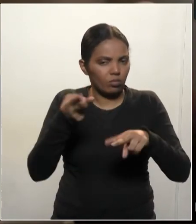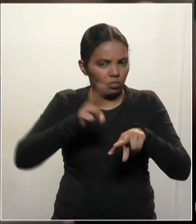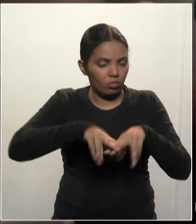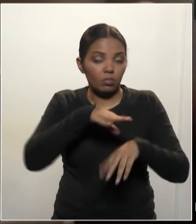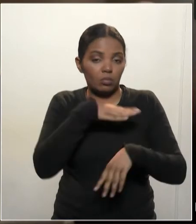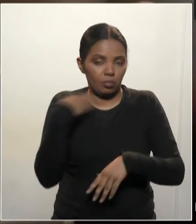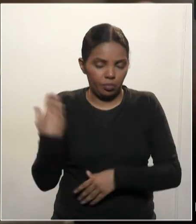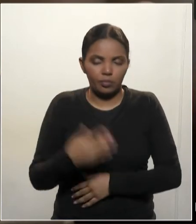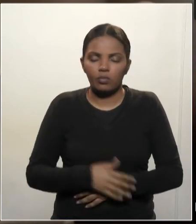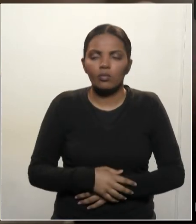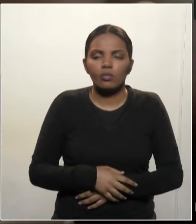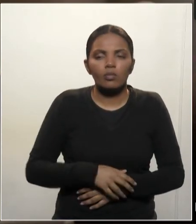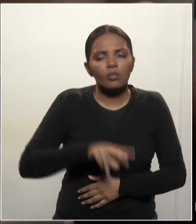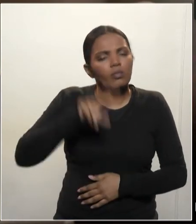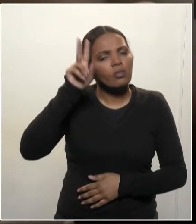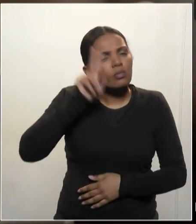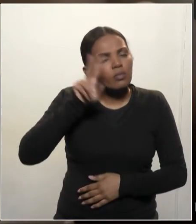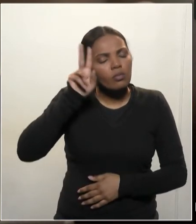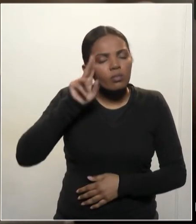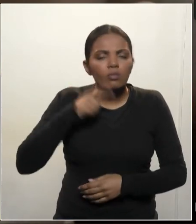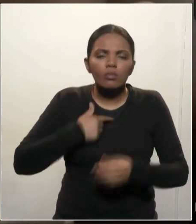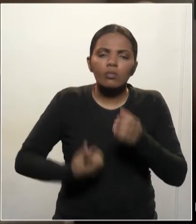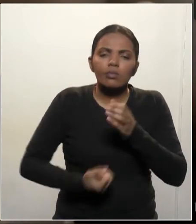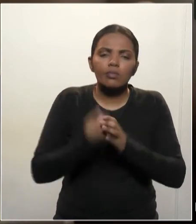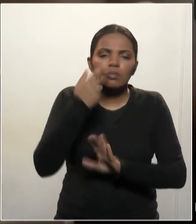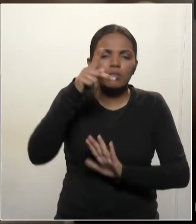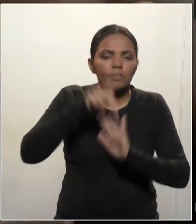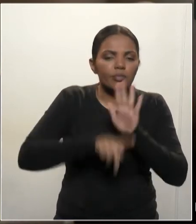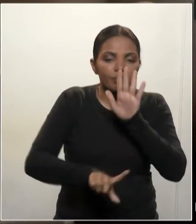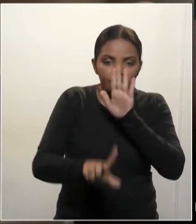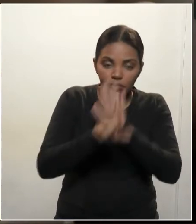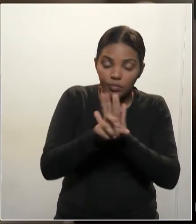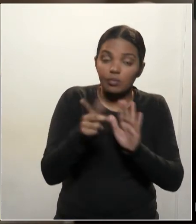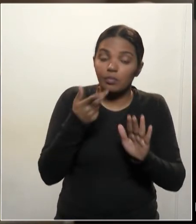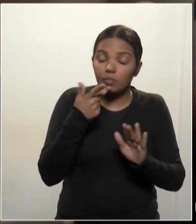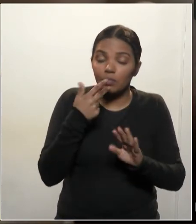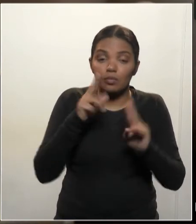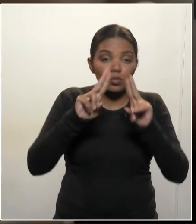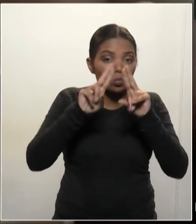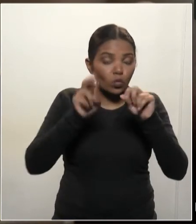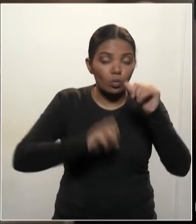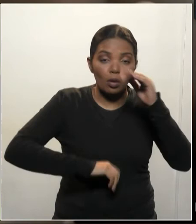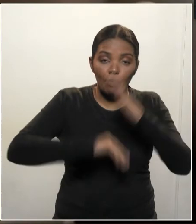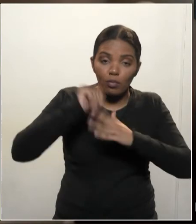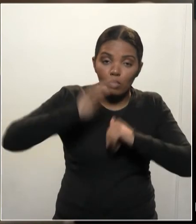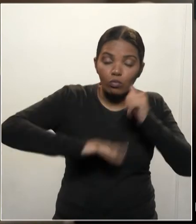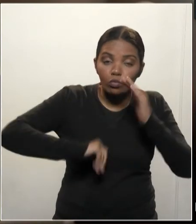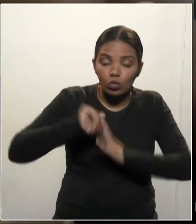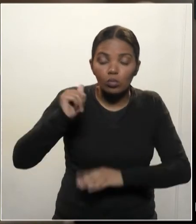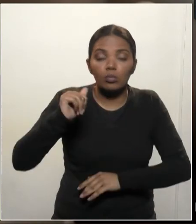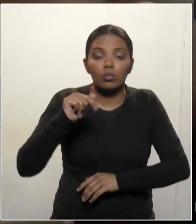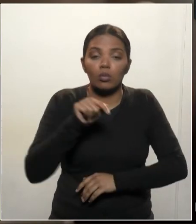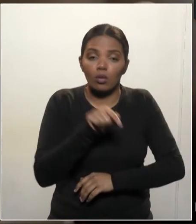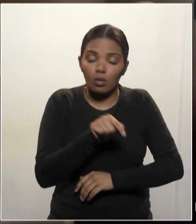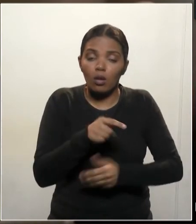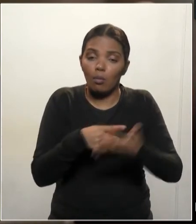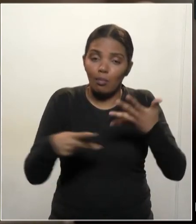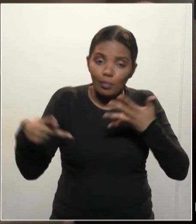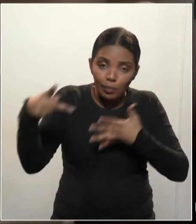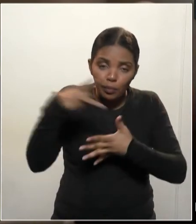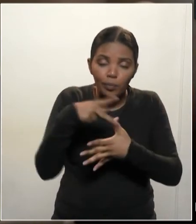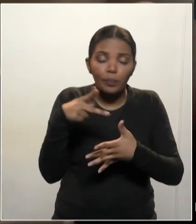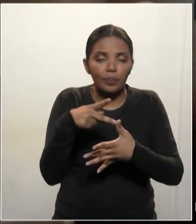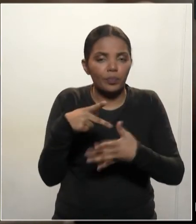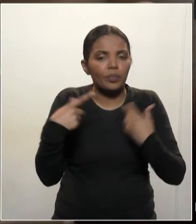ainda que apresentei um projeto de lei definindo quais categorias profissionais consideradas essenciais são